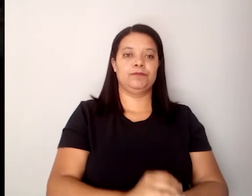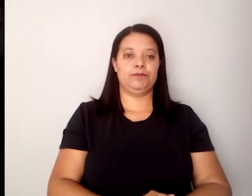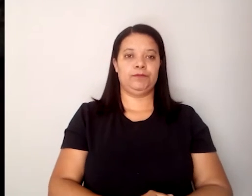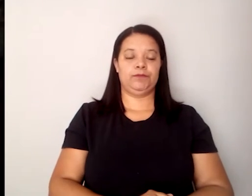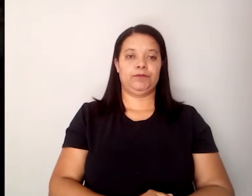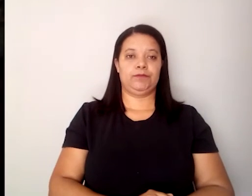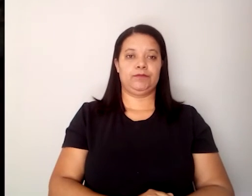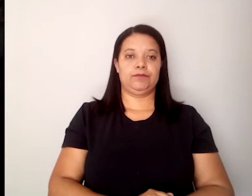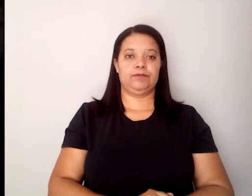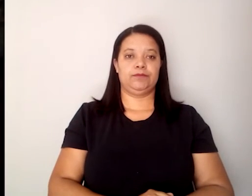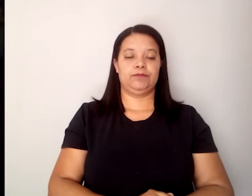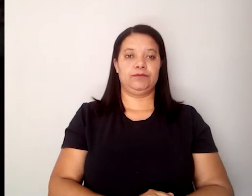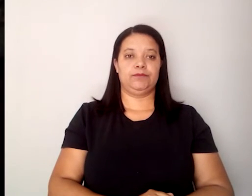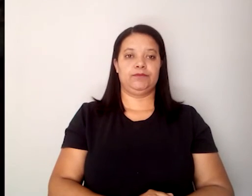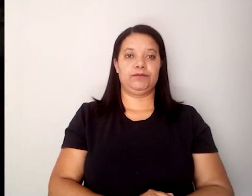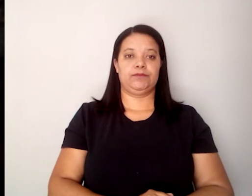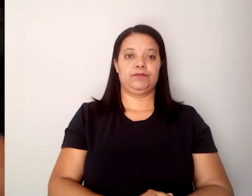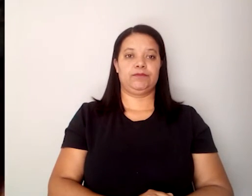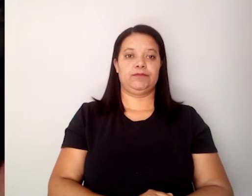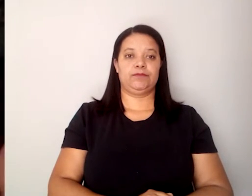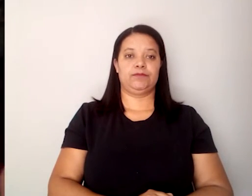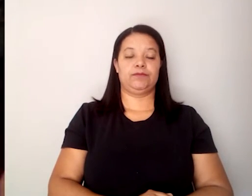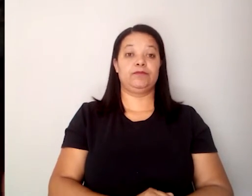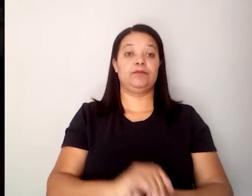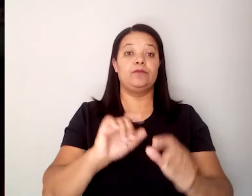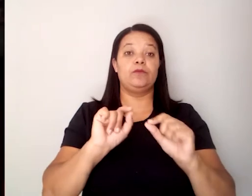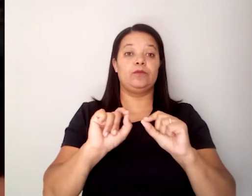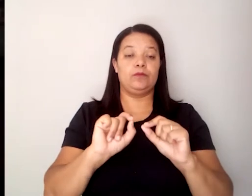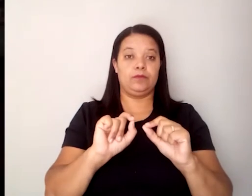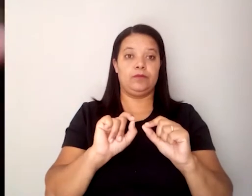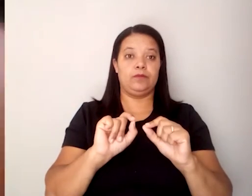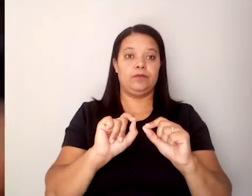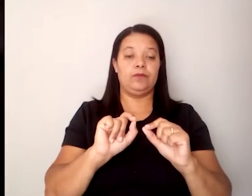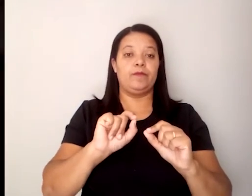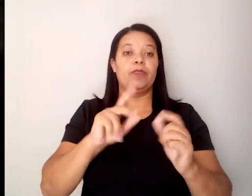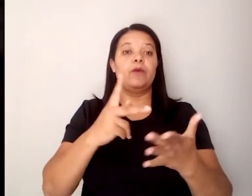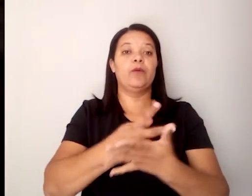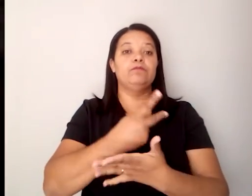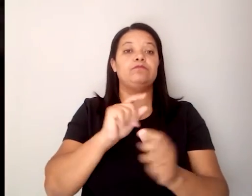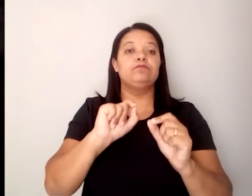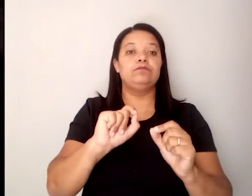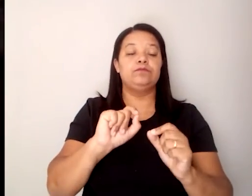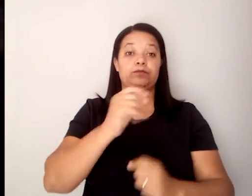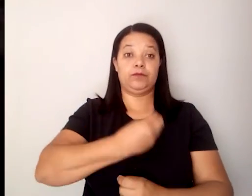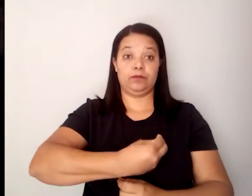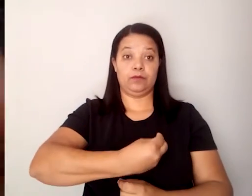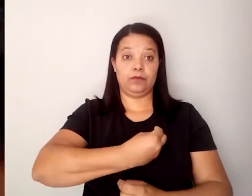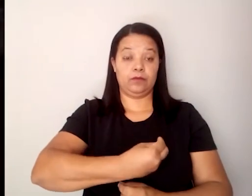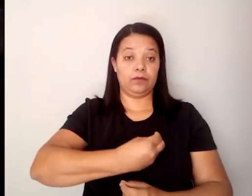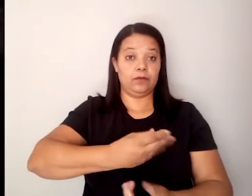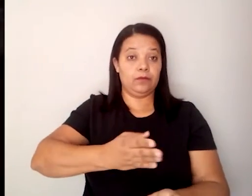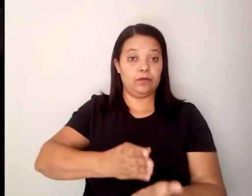prosseguir, o que vai curar, portanto, o que vai garantir a vida, a